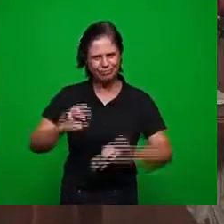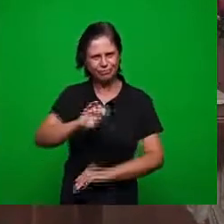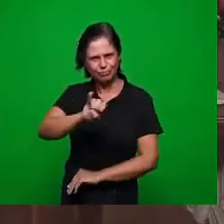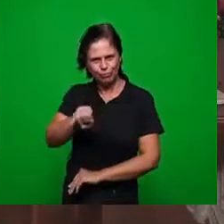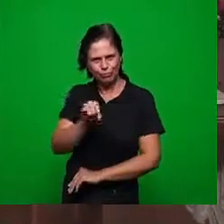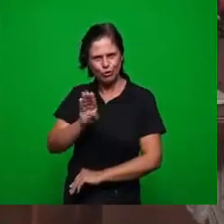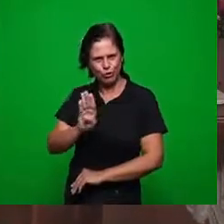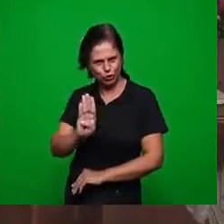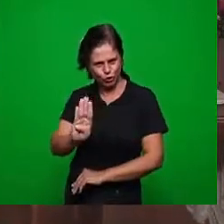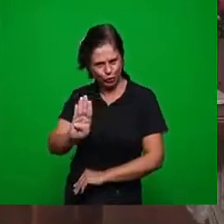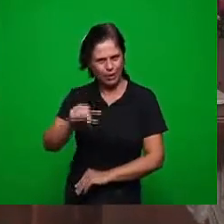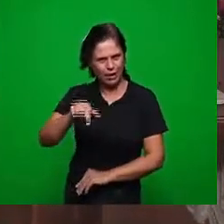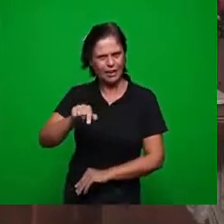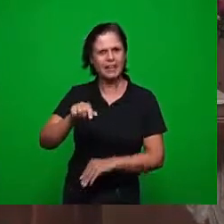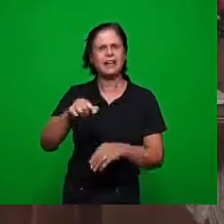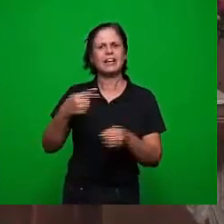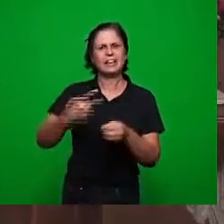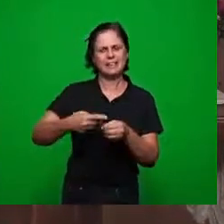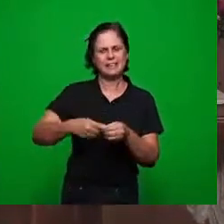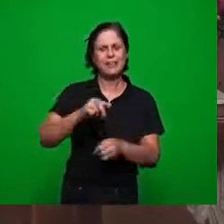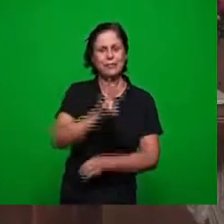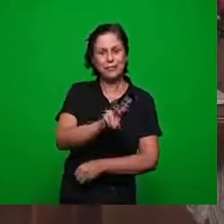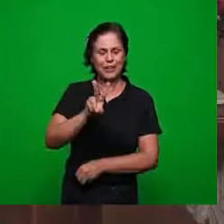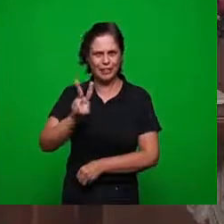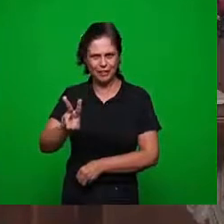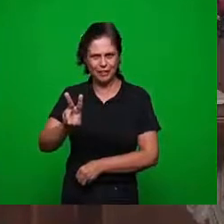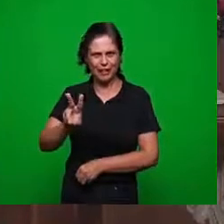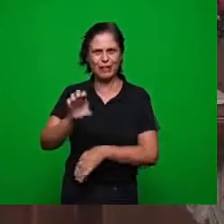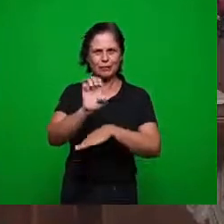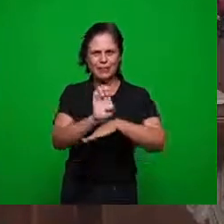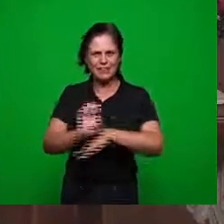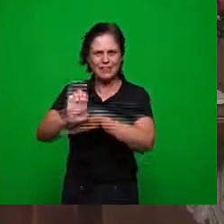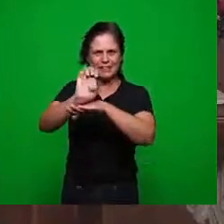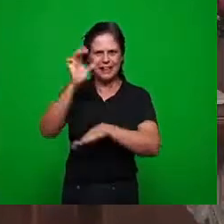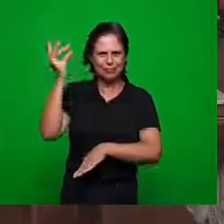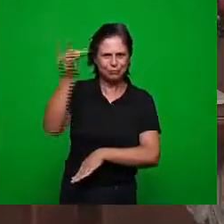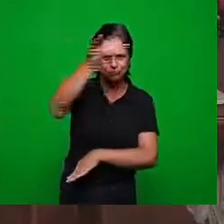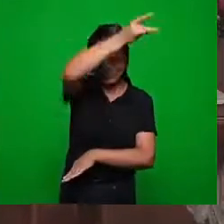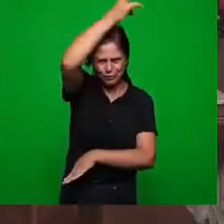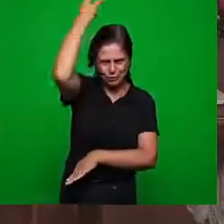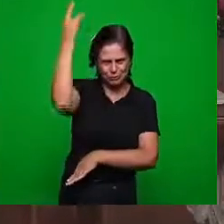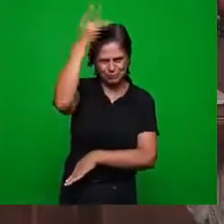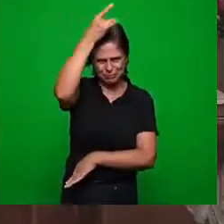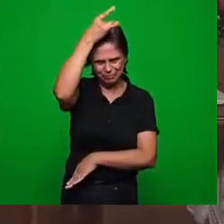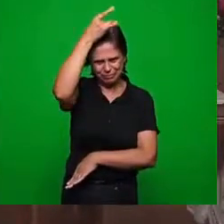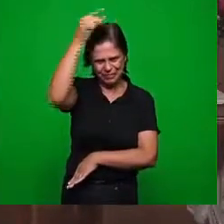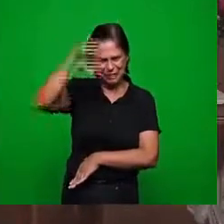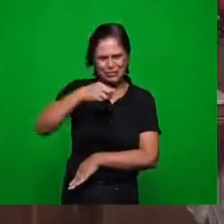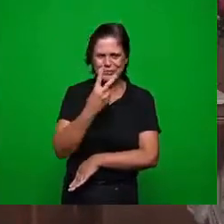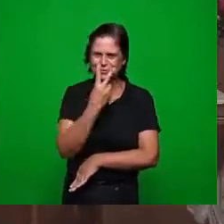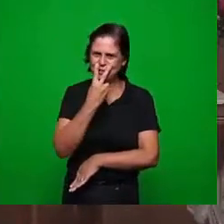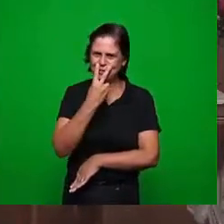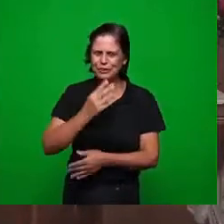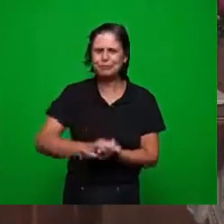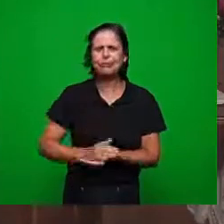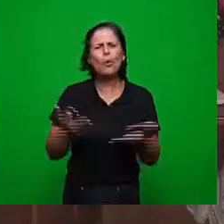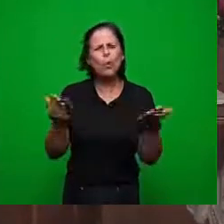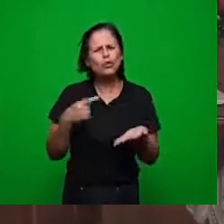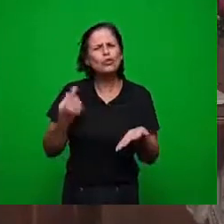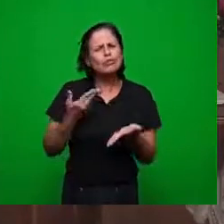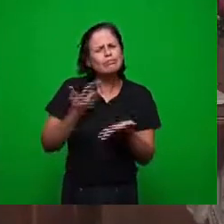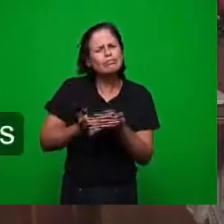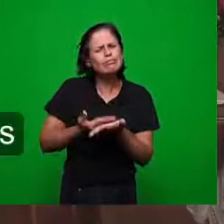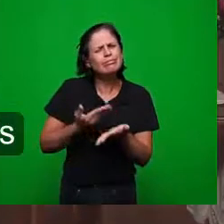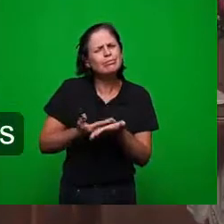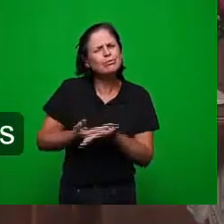cidade de Vila Velha, no estado do Espírito Santo E nós iremos, irmãos, hoje abordar alguns aspectos relacionados